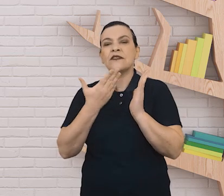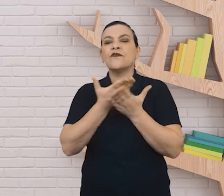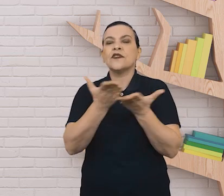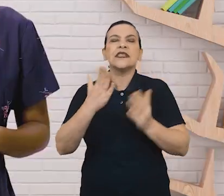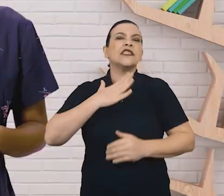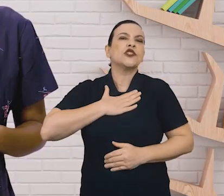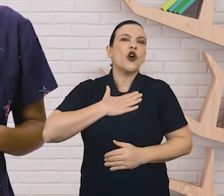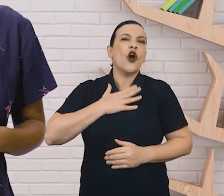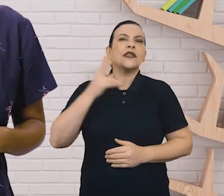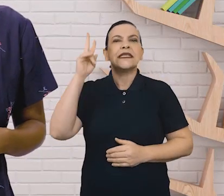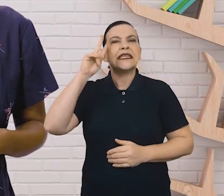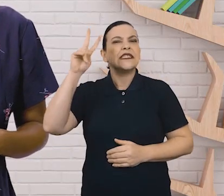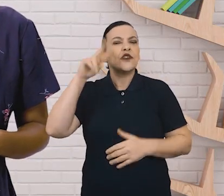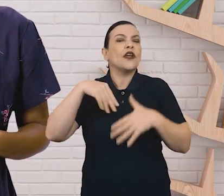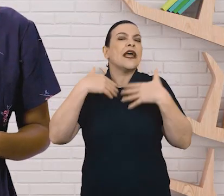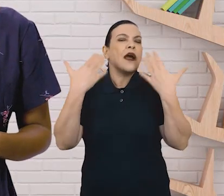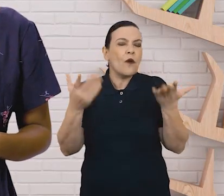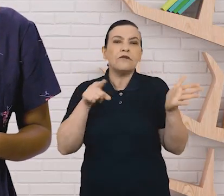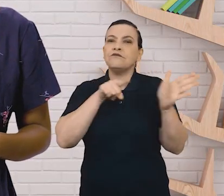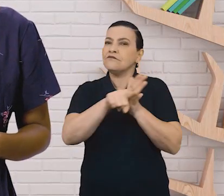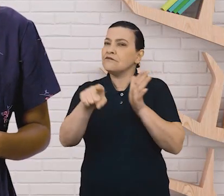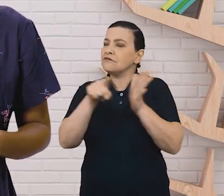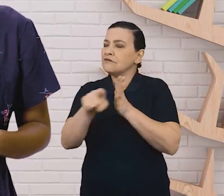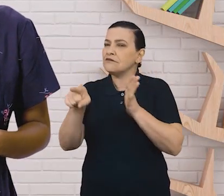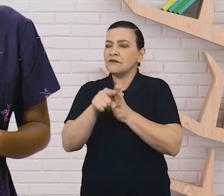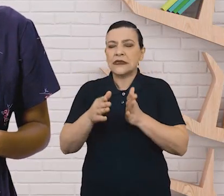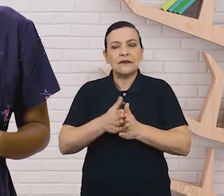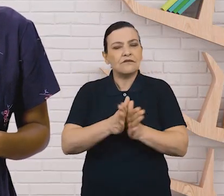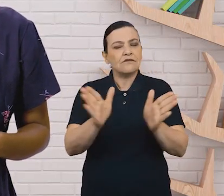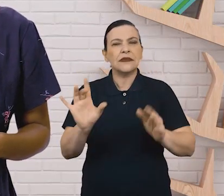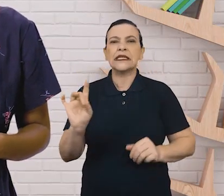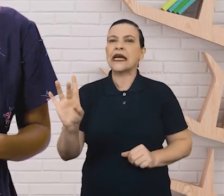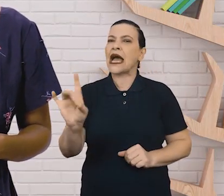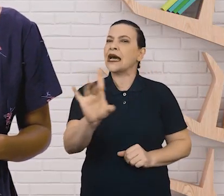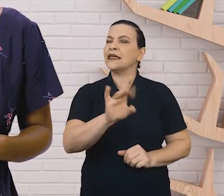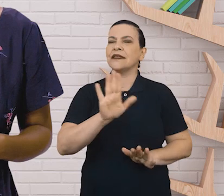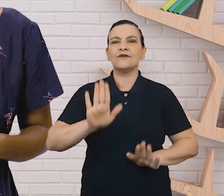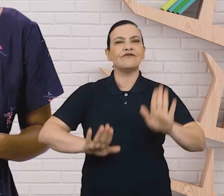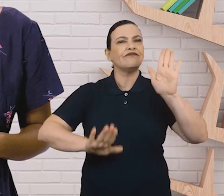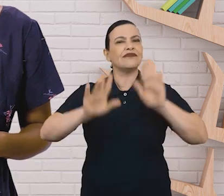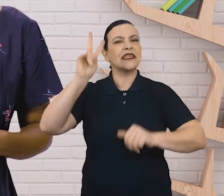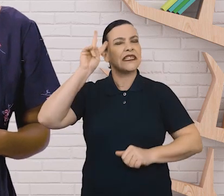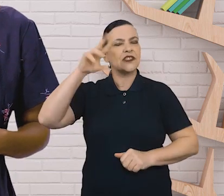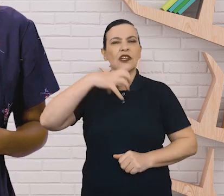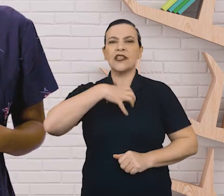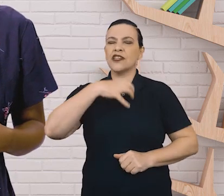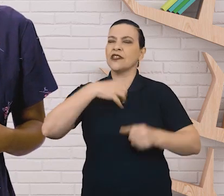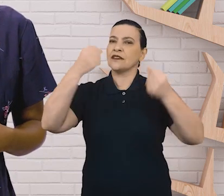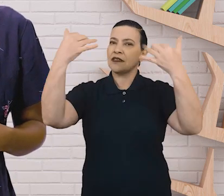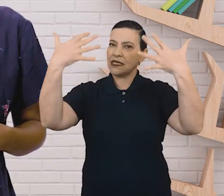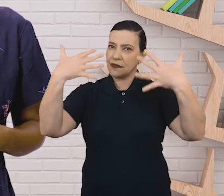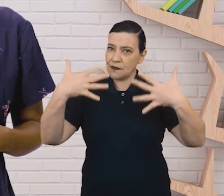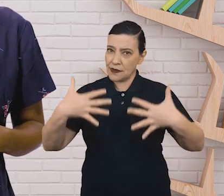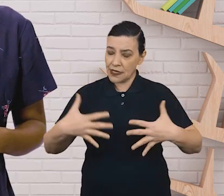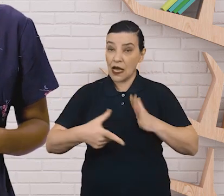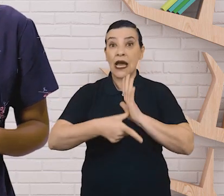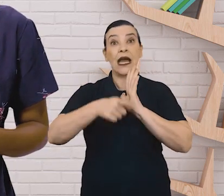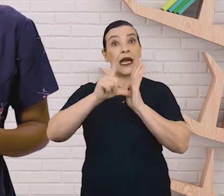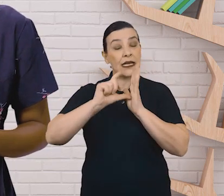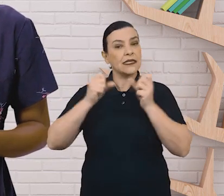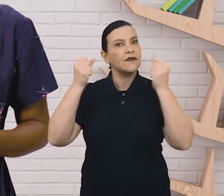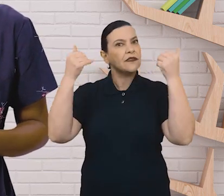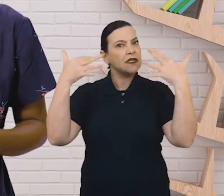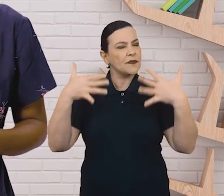gostam de ler. Abra um momento de conversa para os alunos recontarem a história do jeito deles. A partir do que você contou,